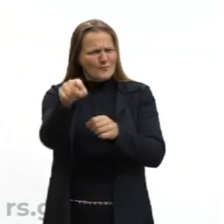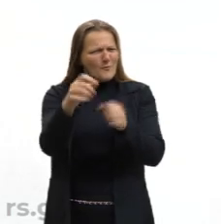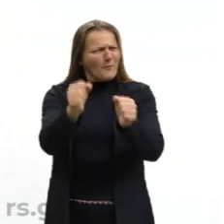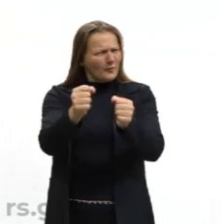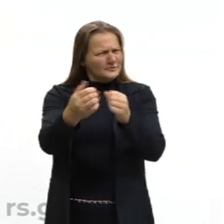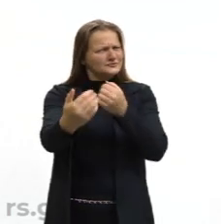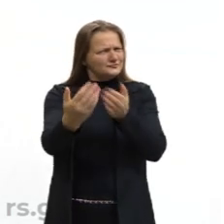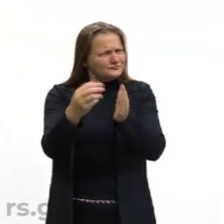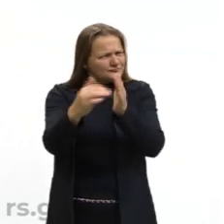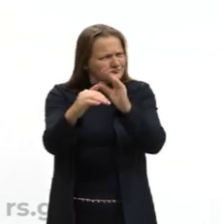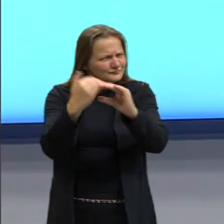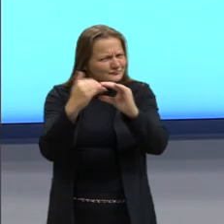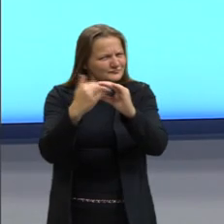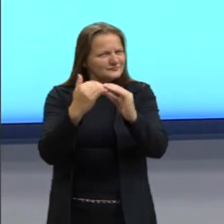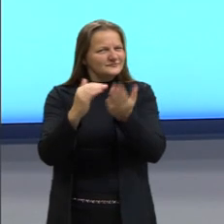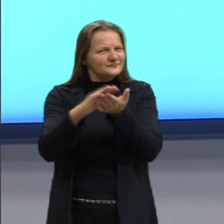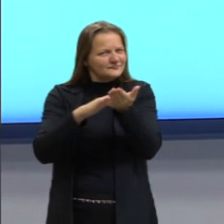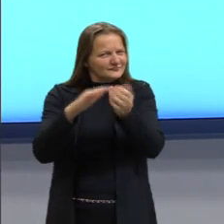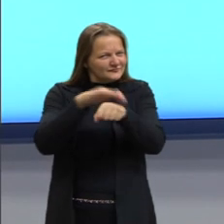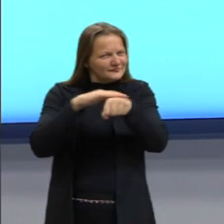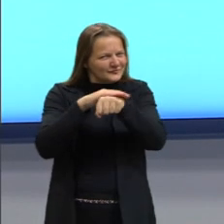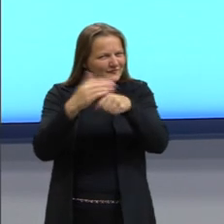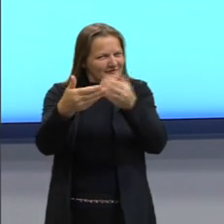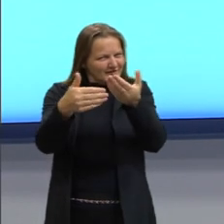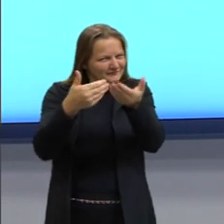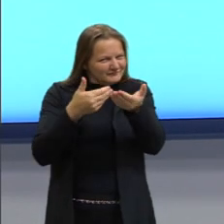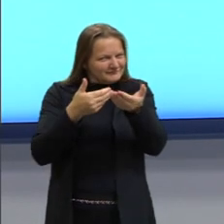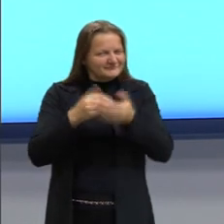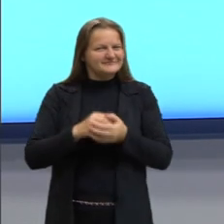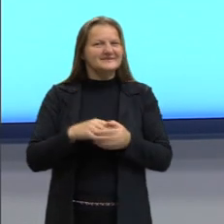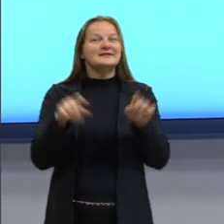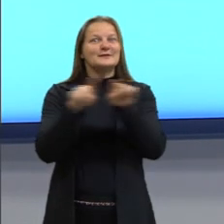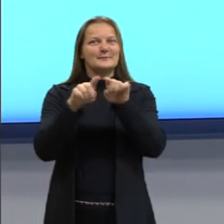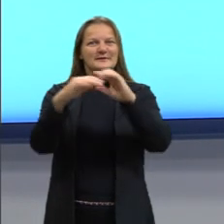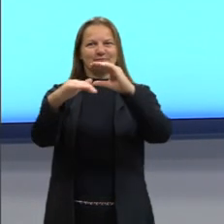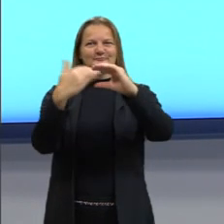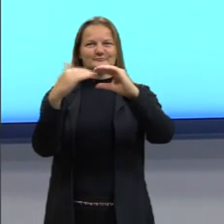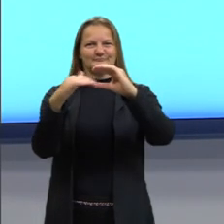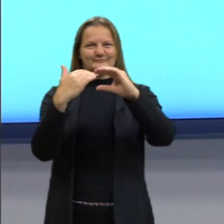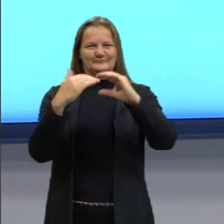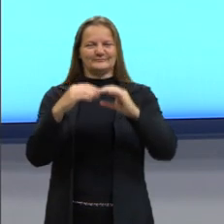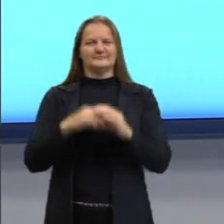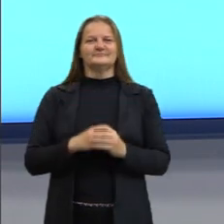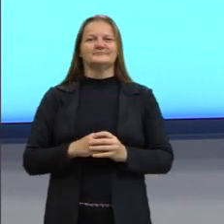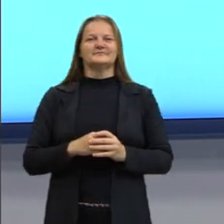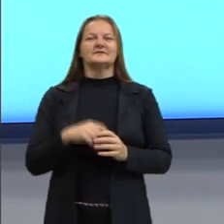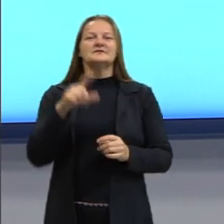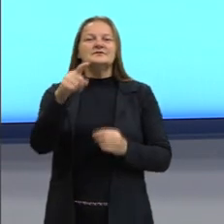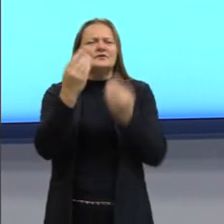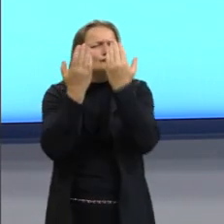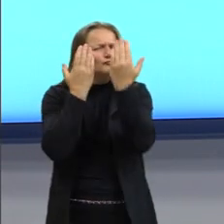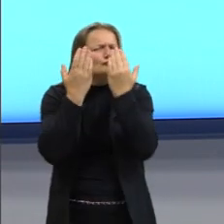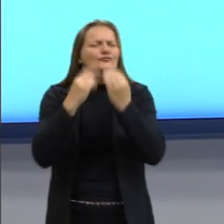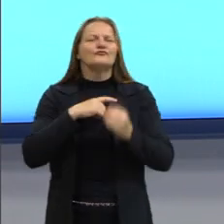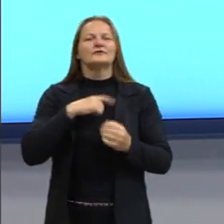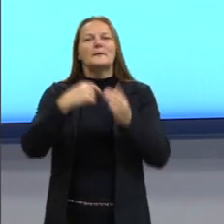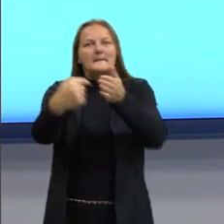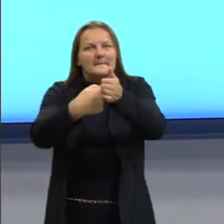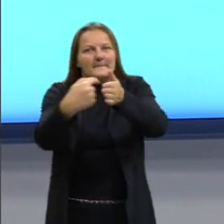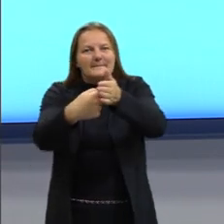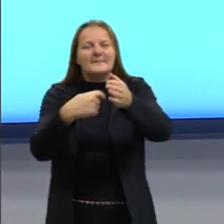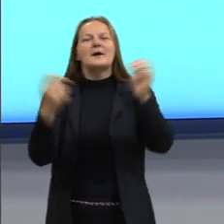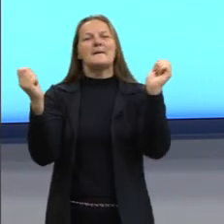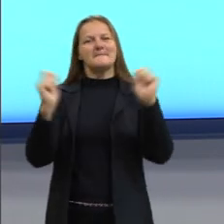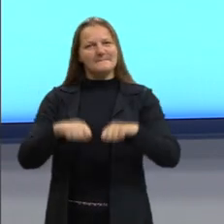procurar, também pode me procurar no e-mail, se você tiver alguma dúvida, alguma pergunta,